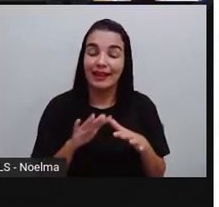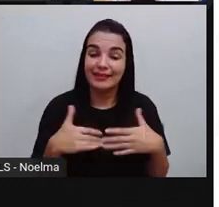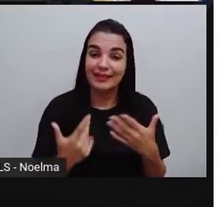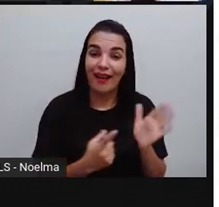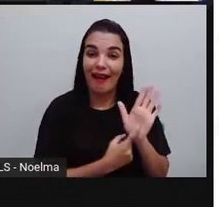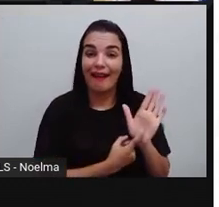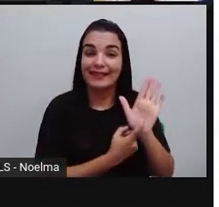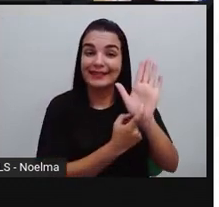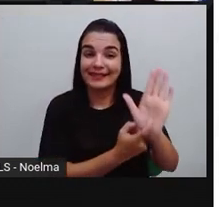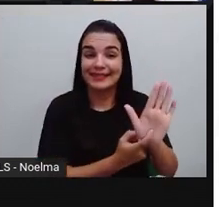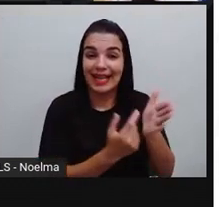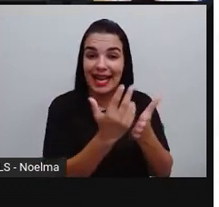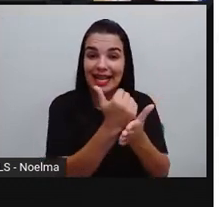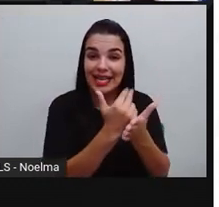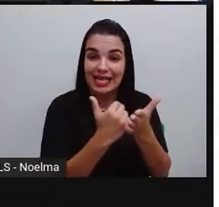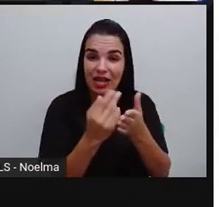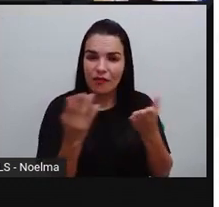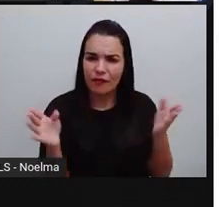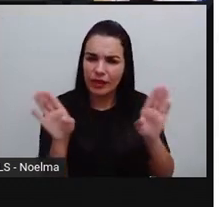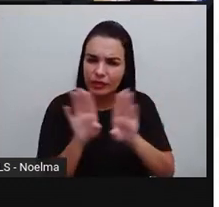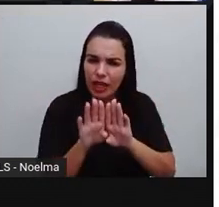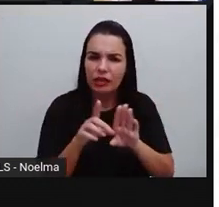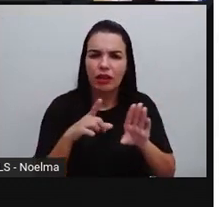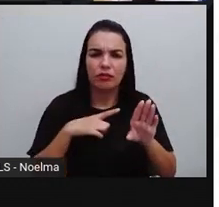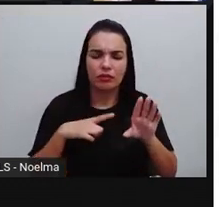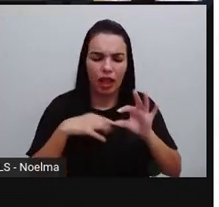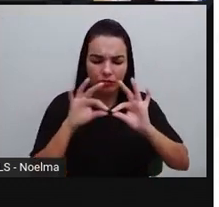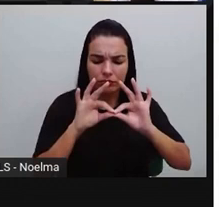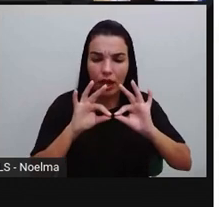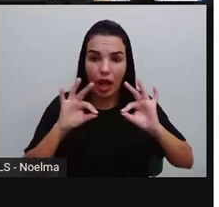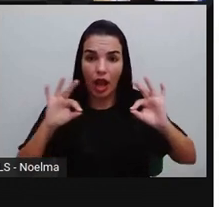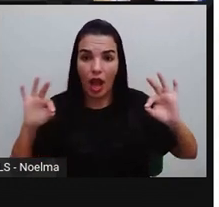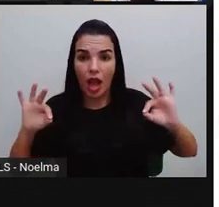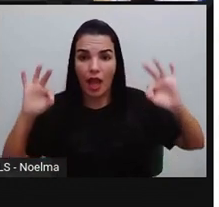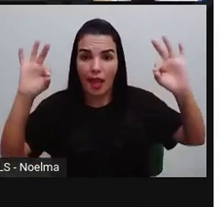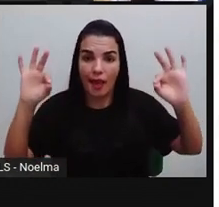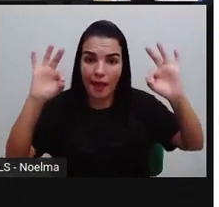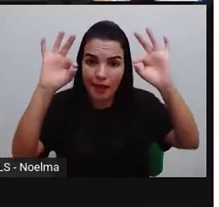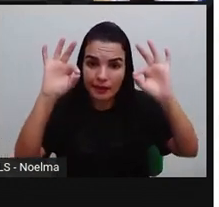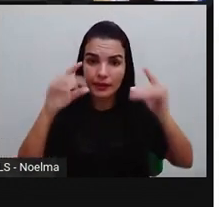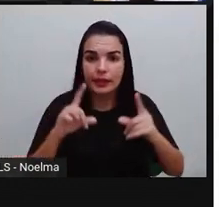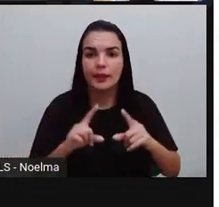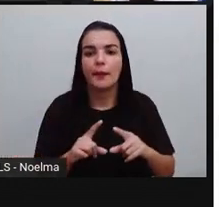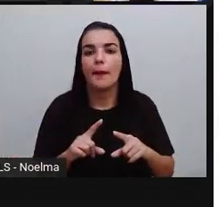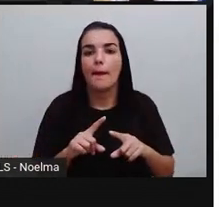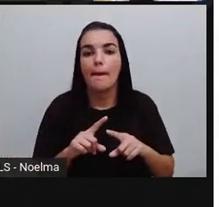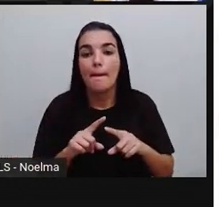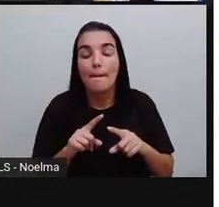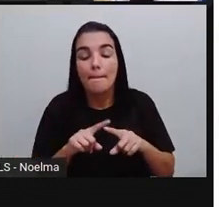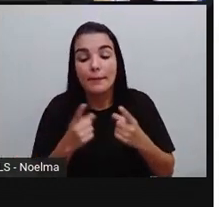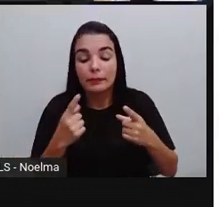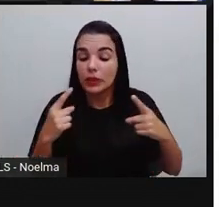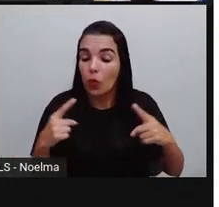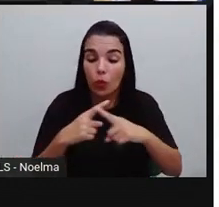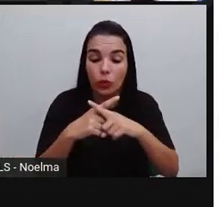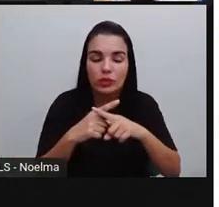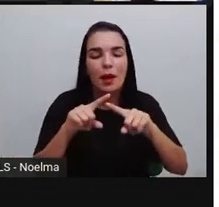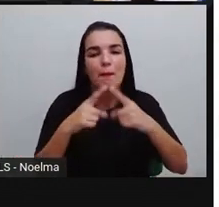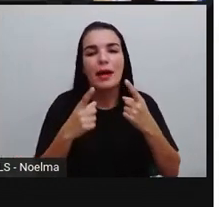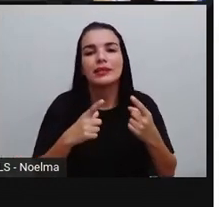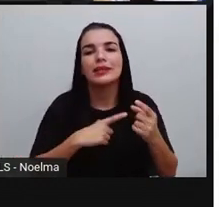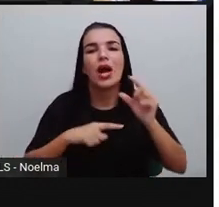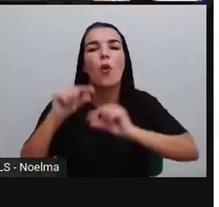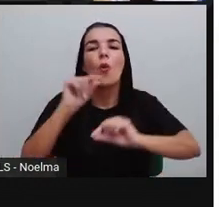apresentamos uma figura geométrica que ela é fechada, os segmentos de reta que a formam não se cruza, mas ela vai